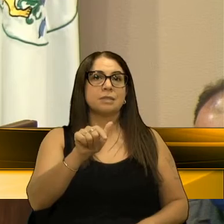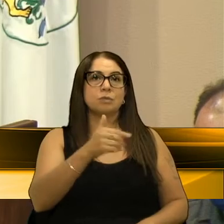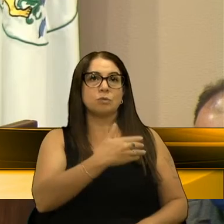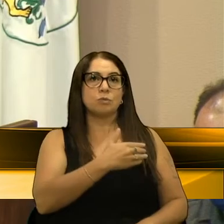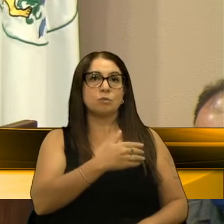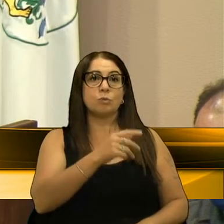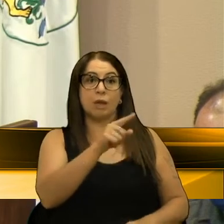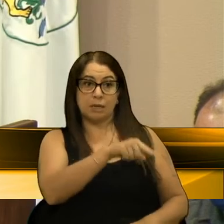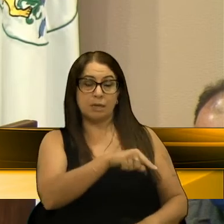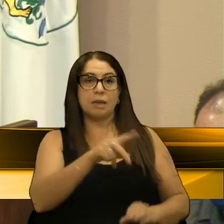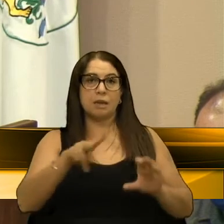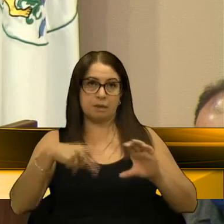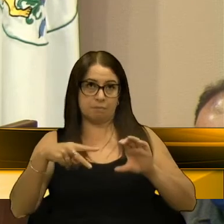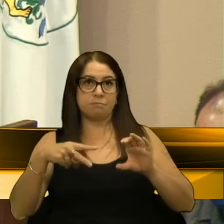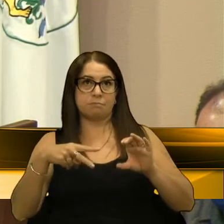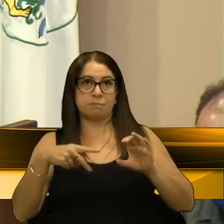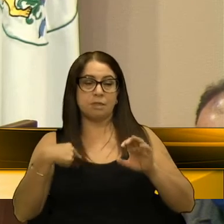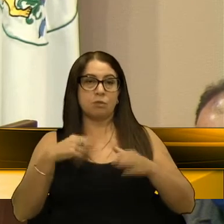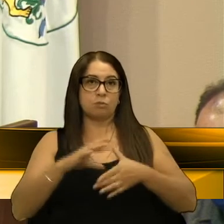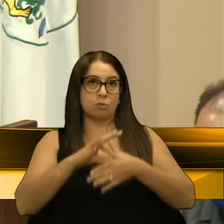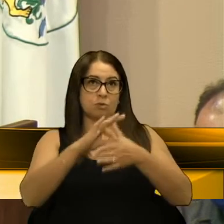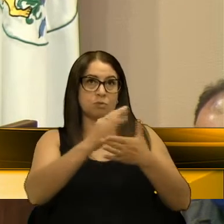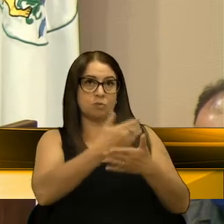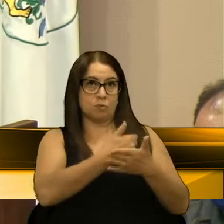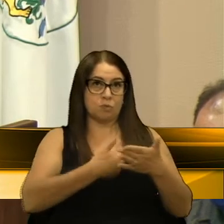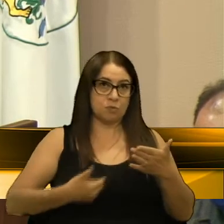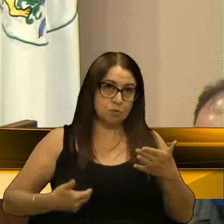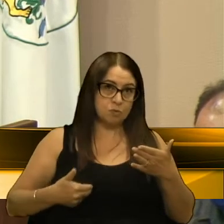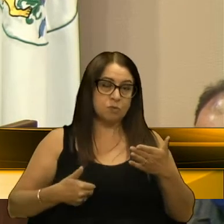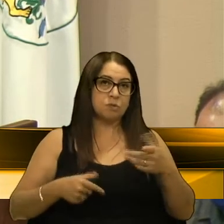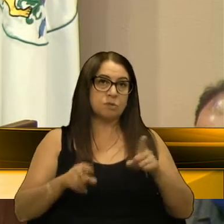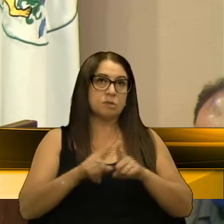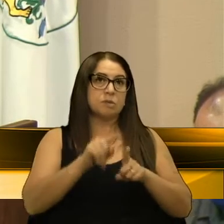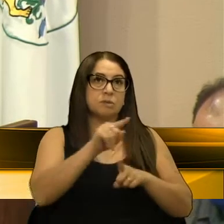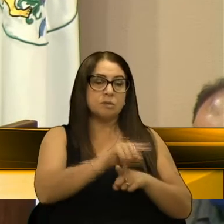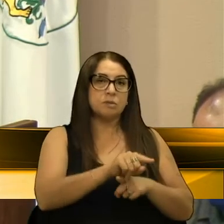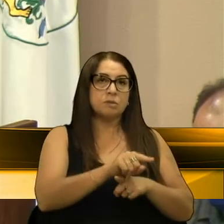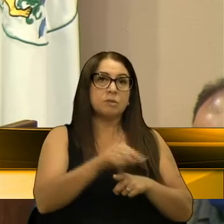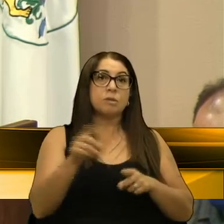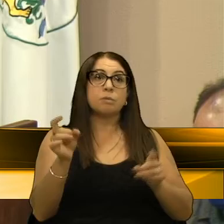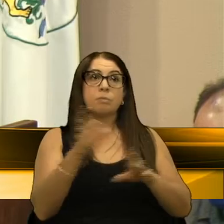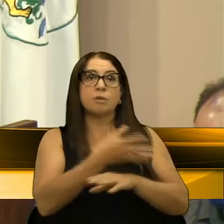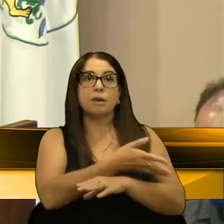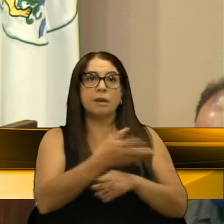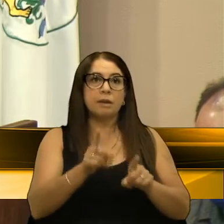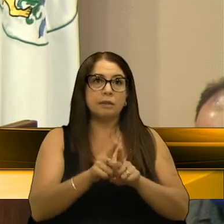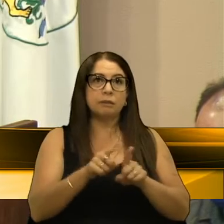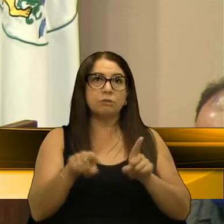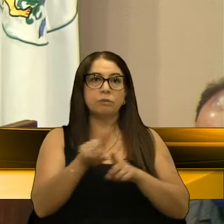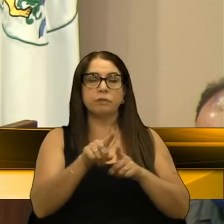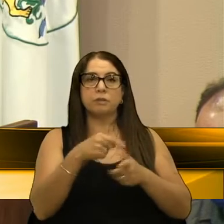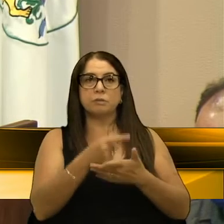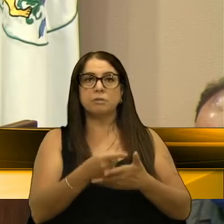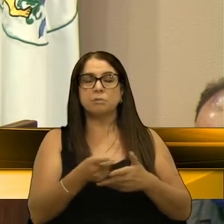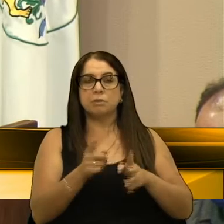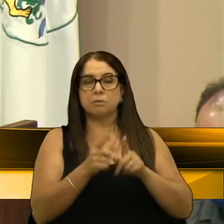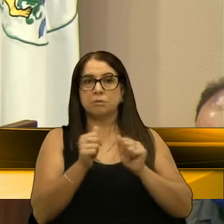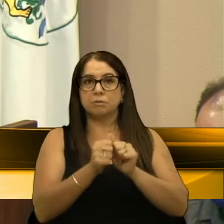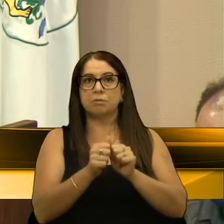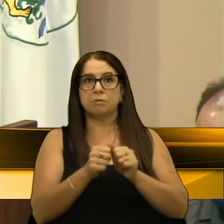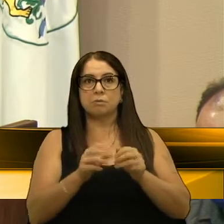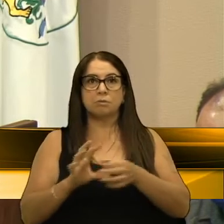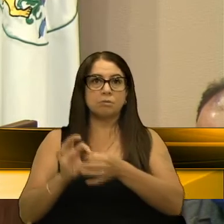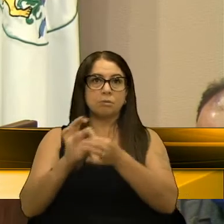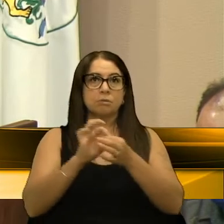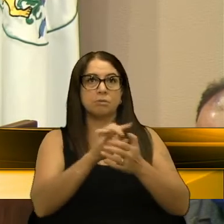Legislativo. Então, eu, como líder do governo, me prontifico, me coloco à disposição para ser um elo de ligação